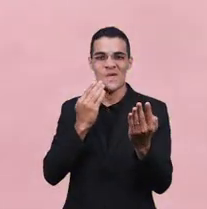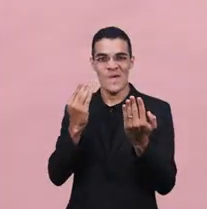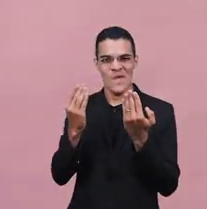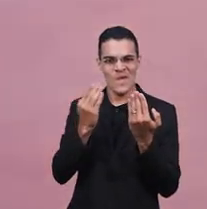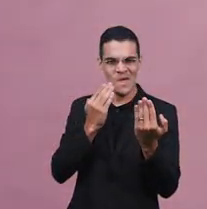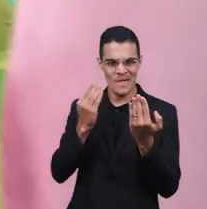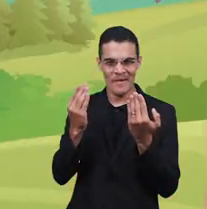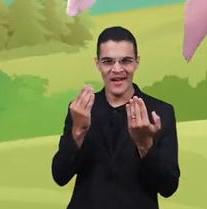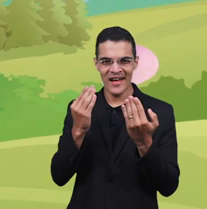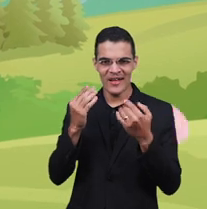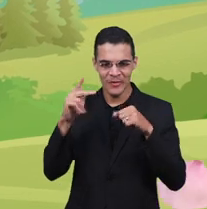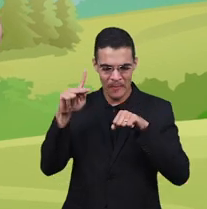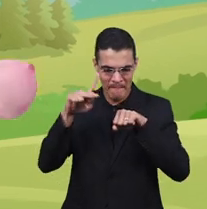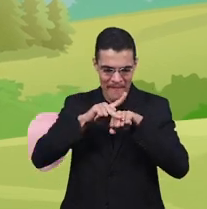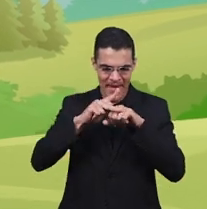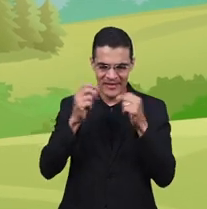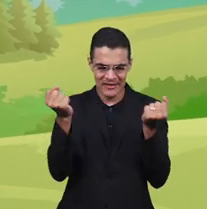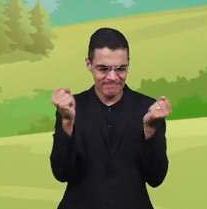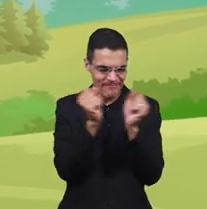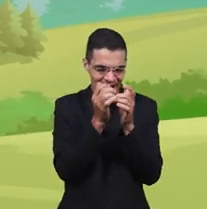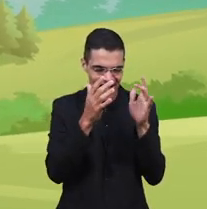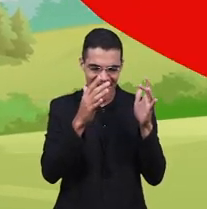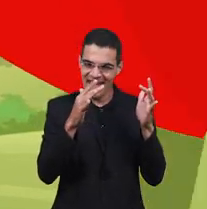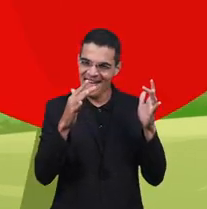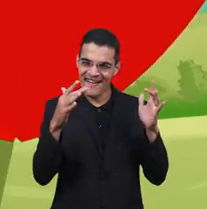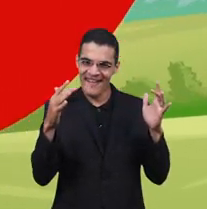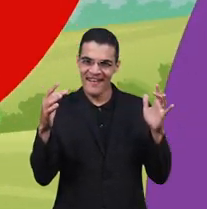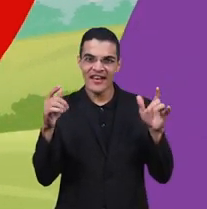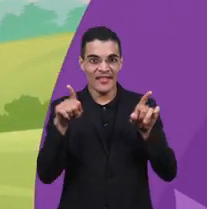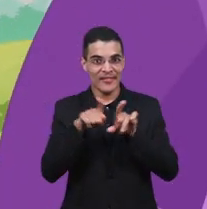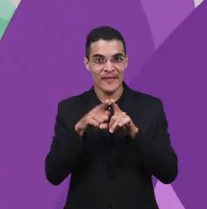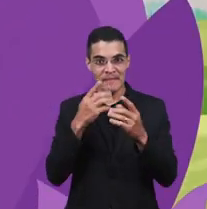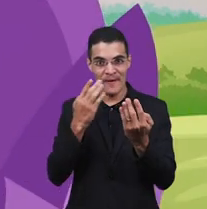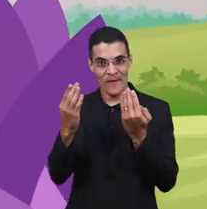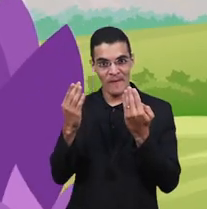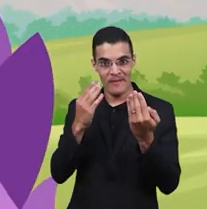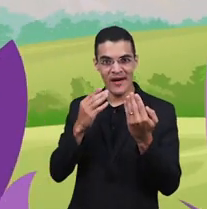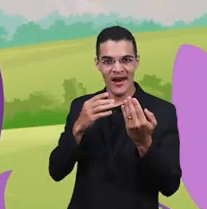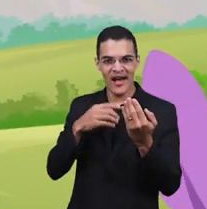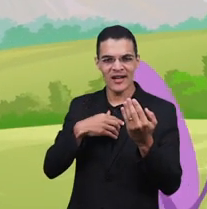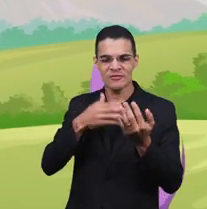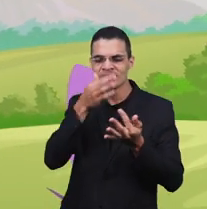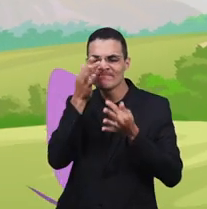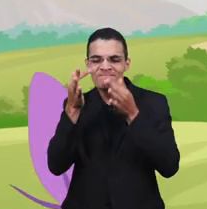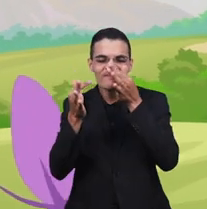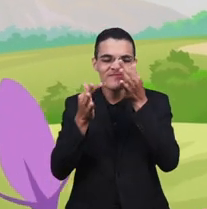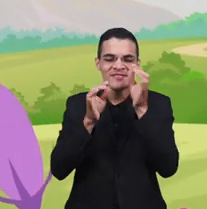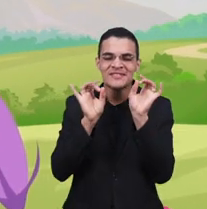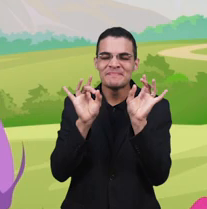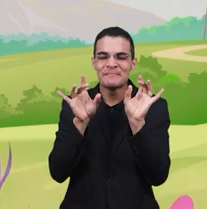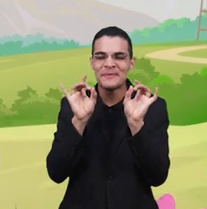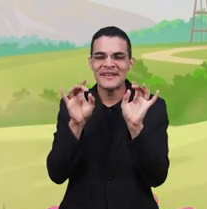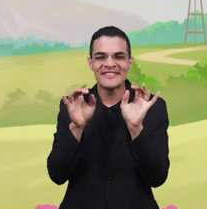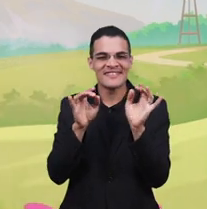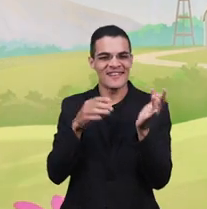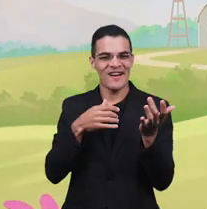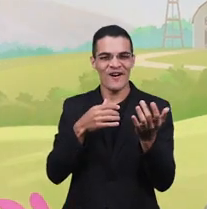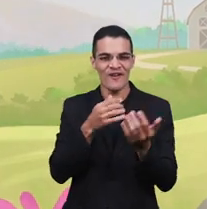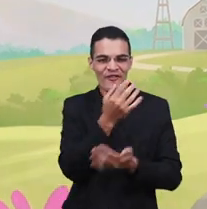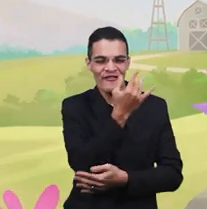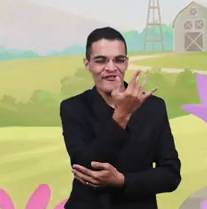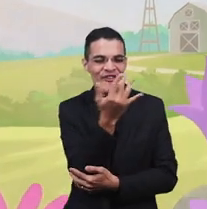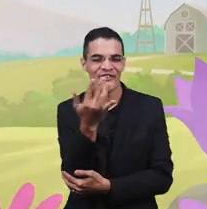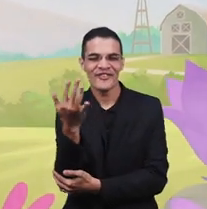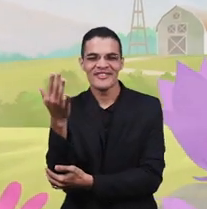São como pedras preciosas Como perfume